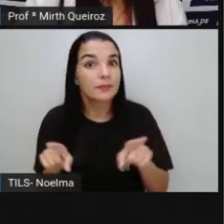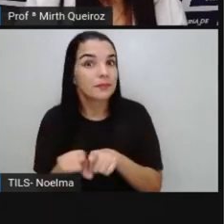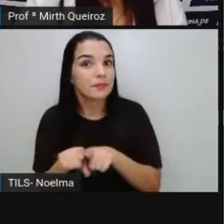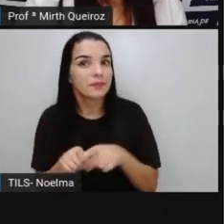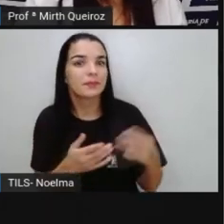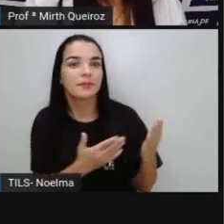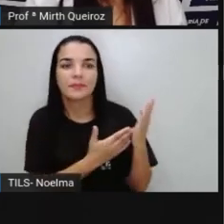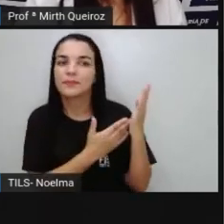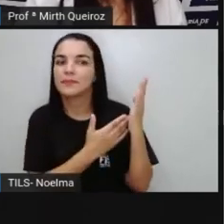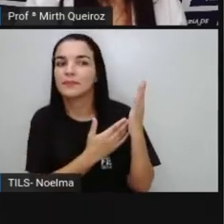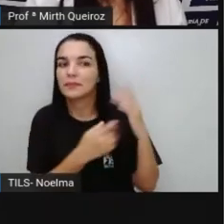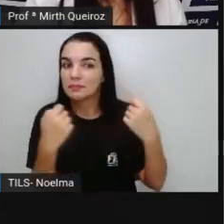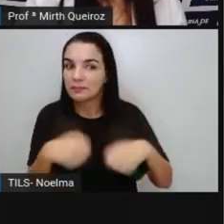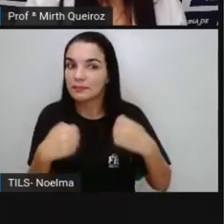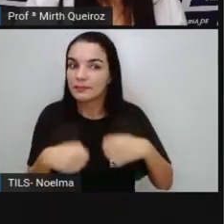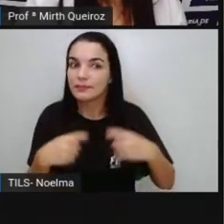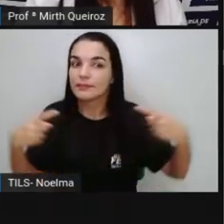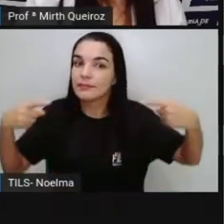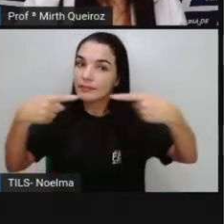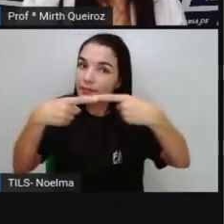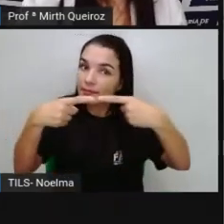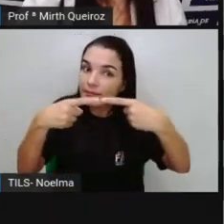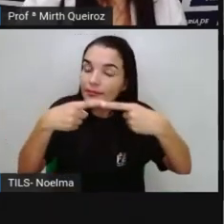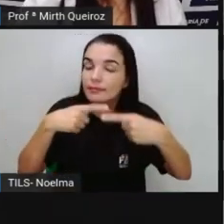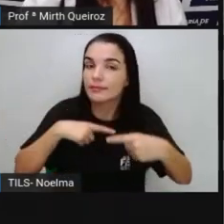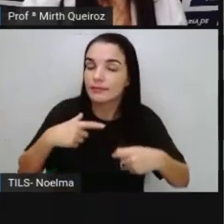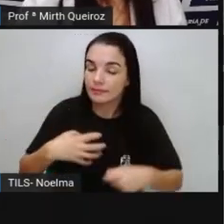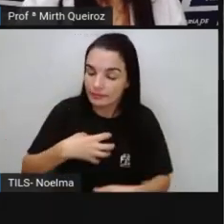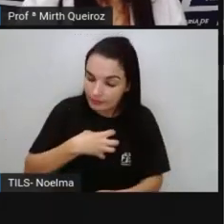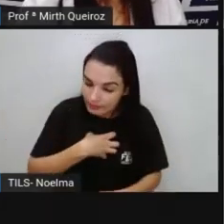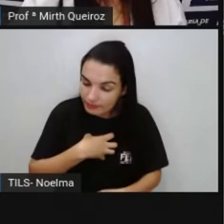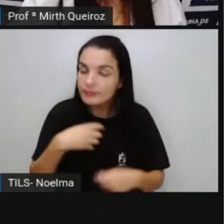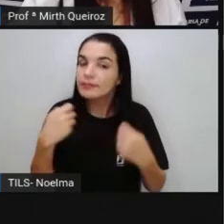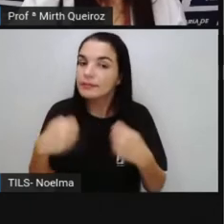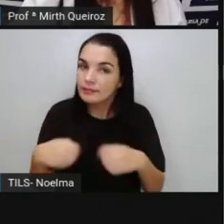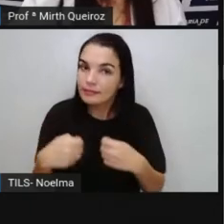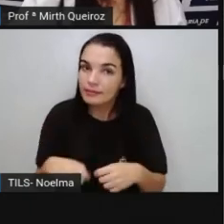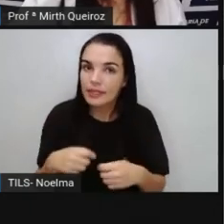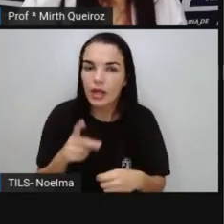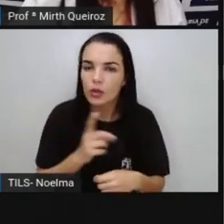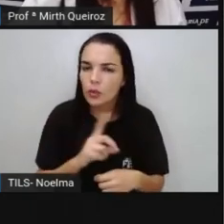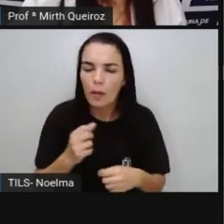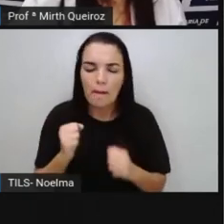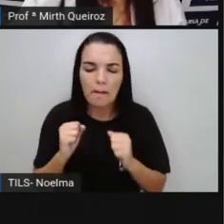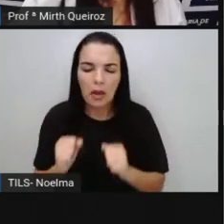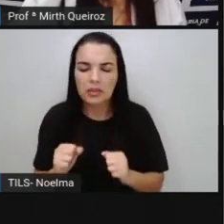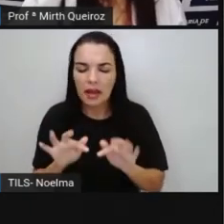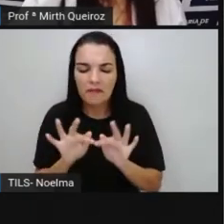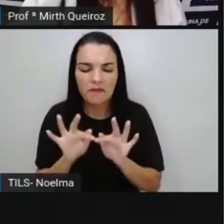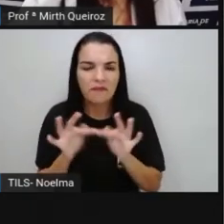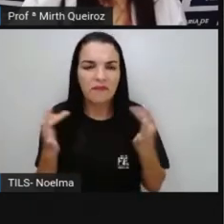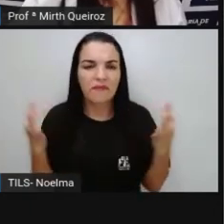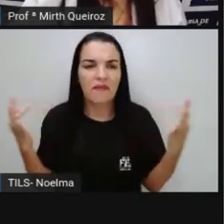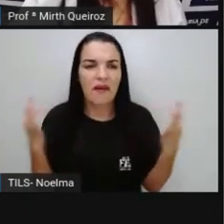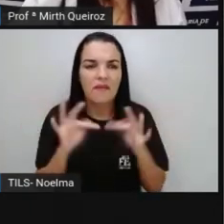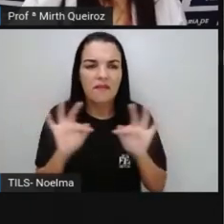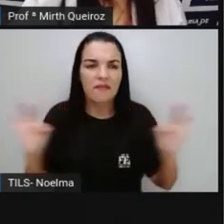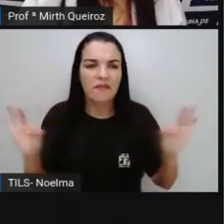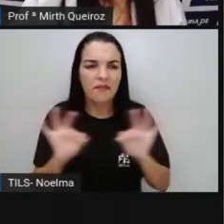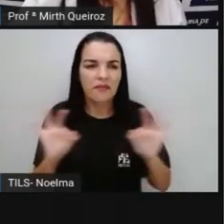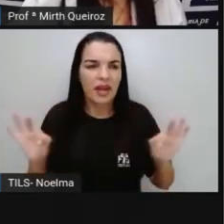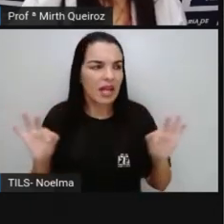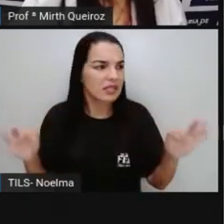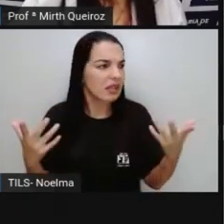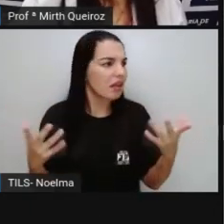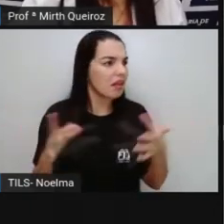O seu texto tem que ter coerência, tem que ter sentido. Não pode ser frases soltas, aleatórias,